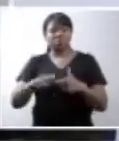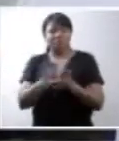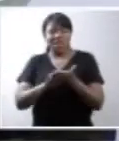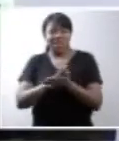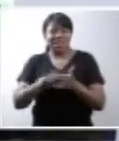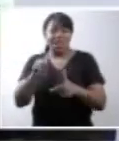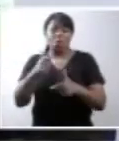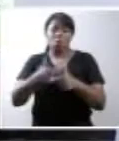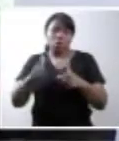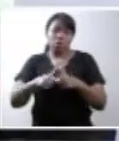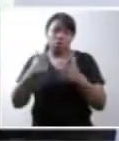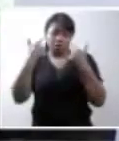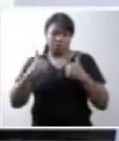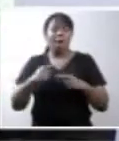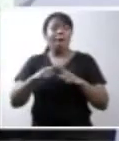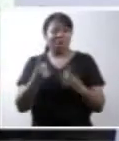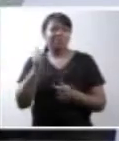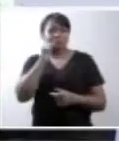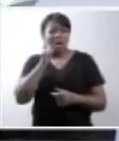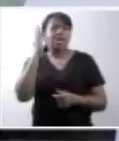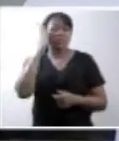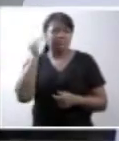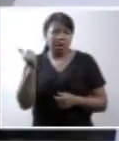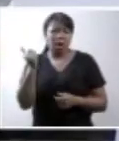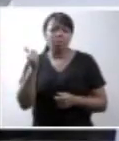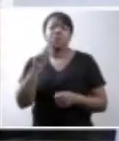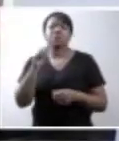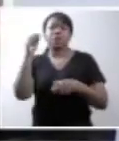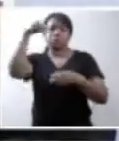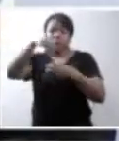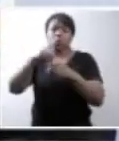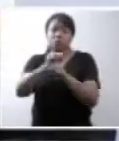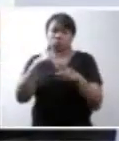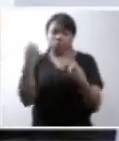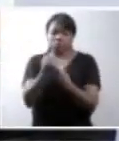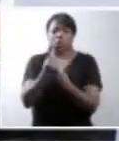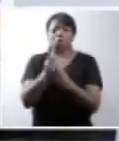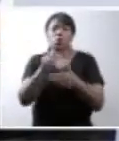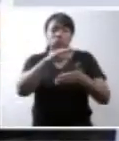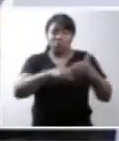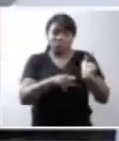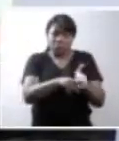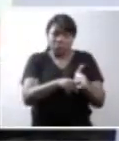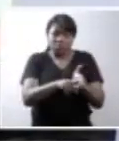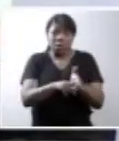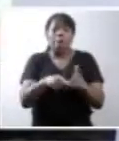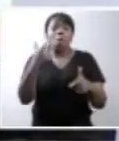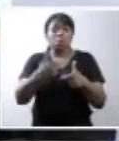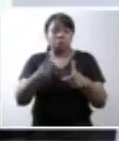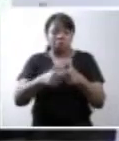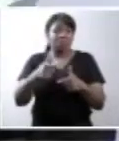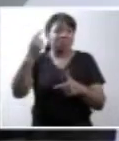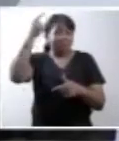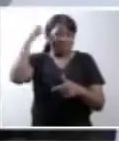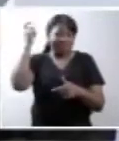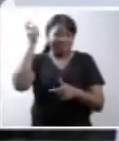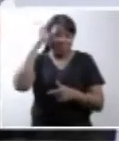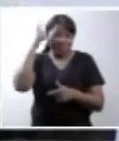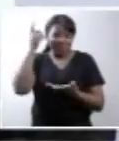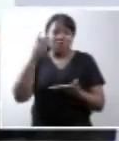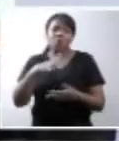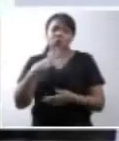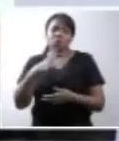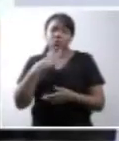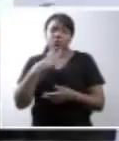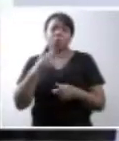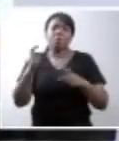gestação. Elas sabem que estão imersas em uma sociedade onde o diagnóstico da anencefalia é conhecido e certo pelos atuais